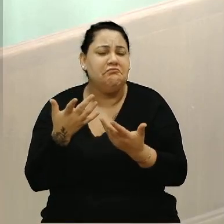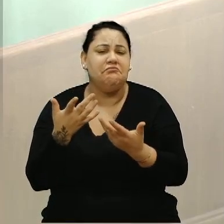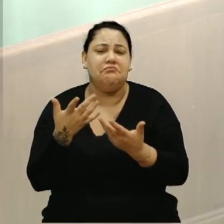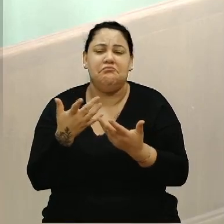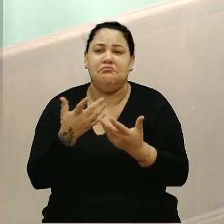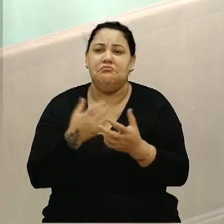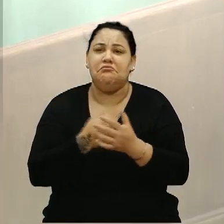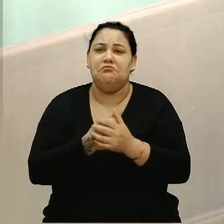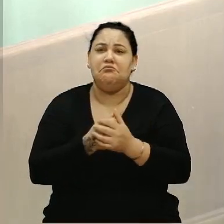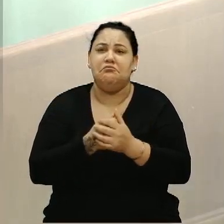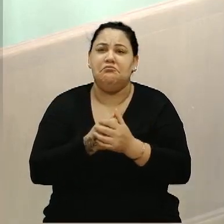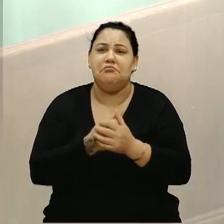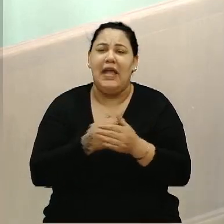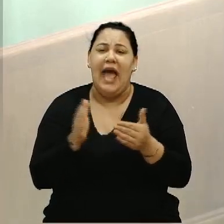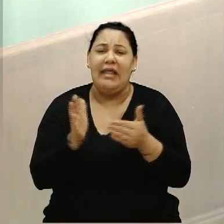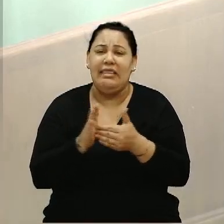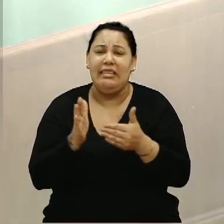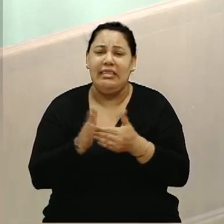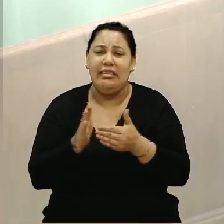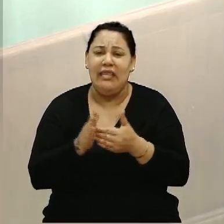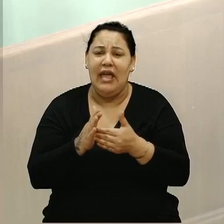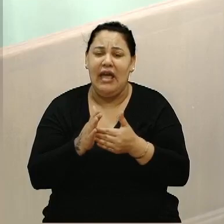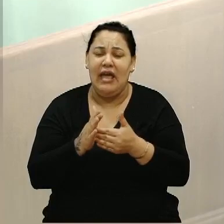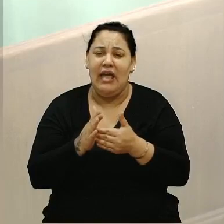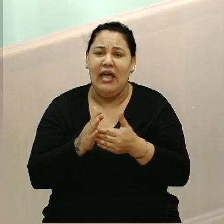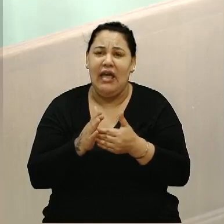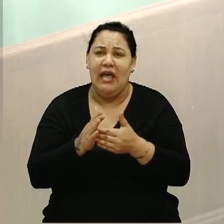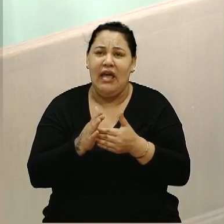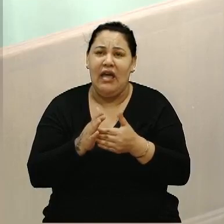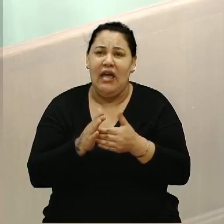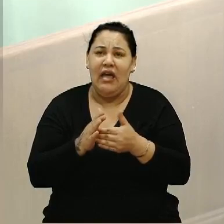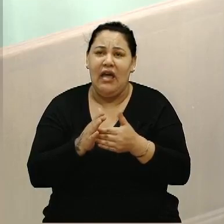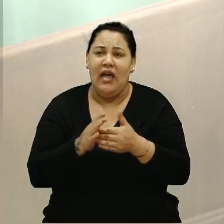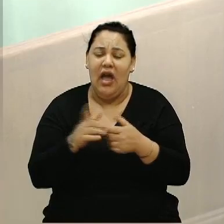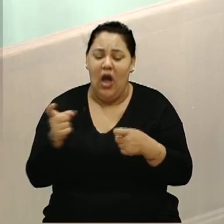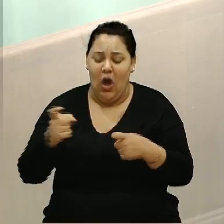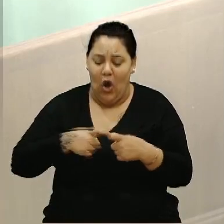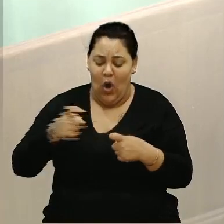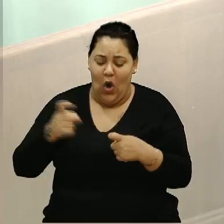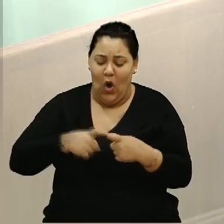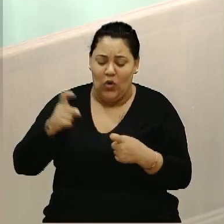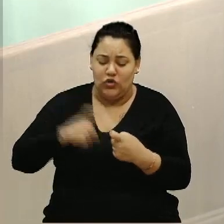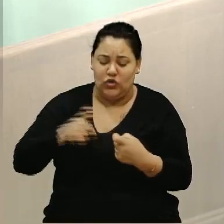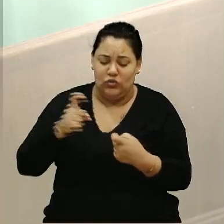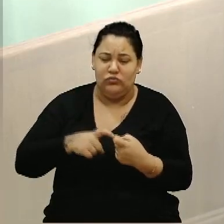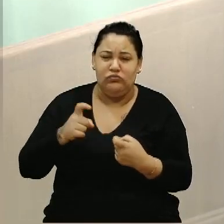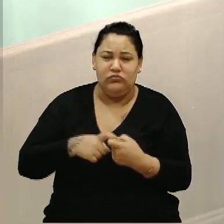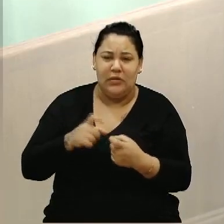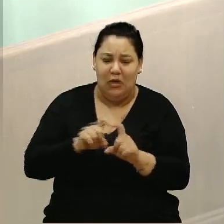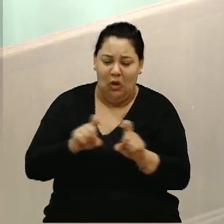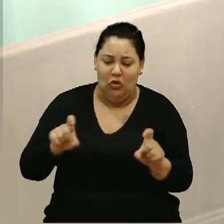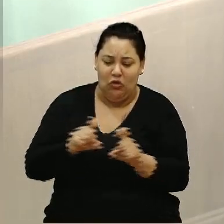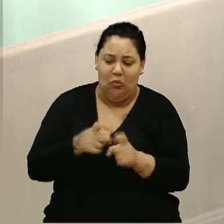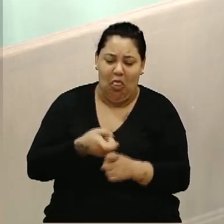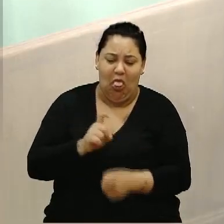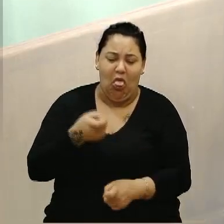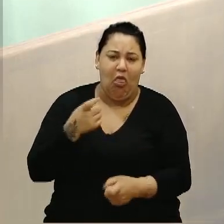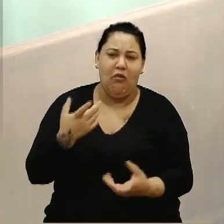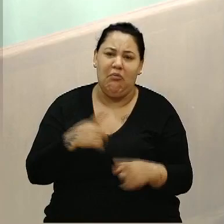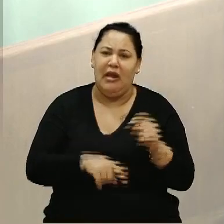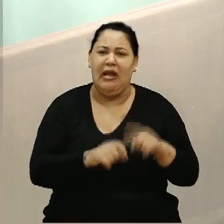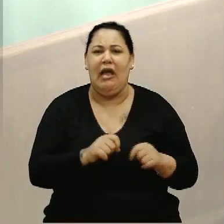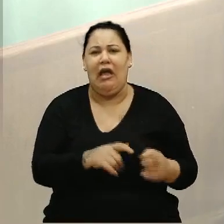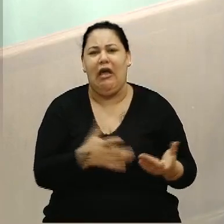até osso, até osso de mercado. Então está desumano para o servidor da Codeca. É